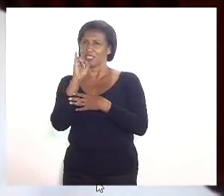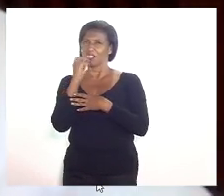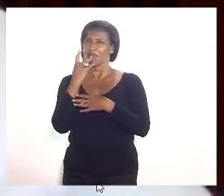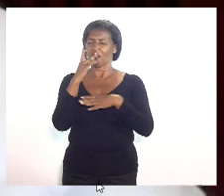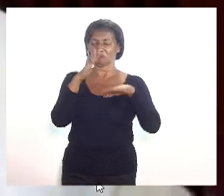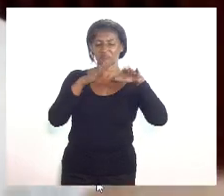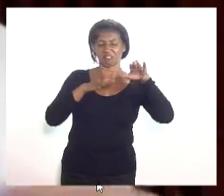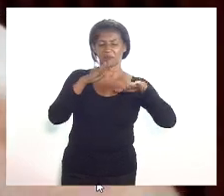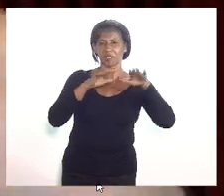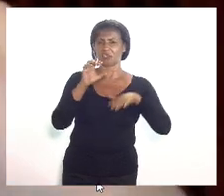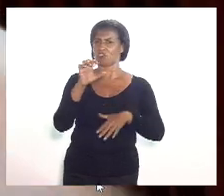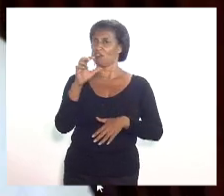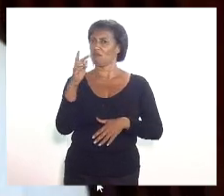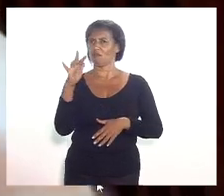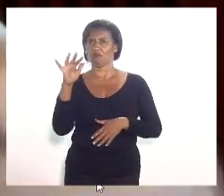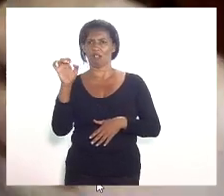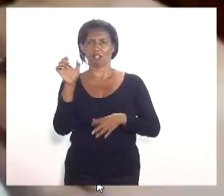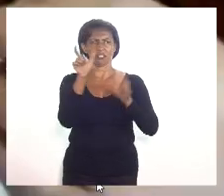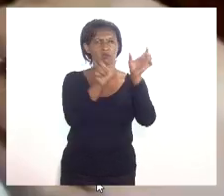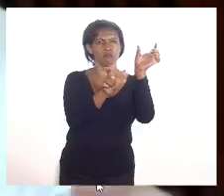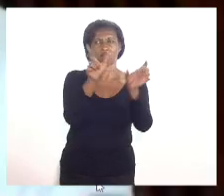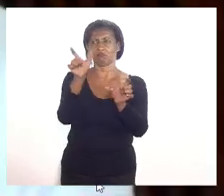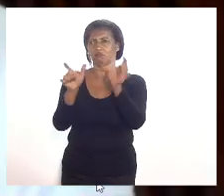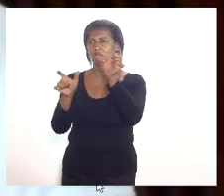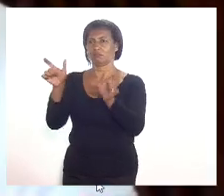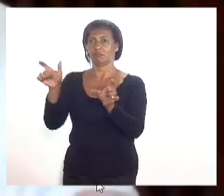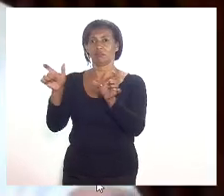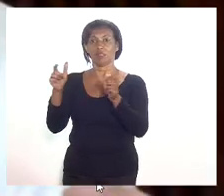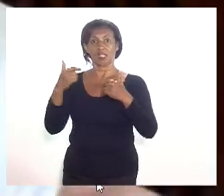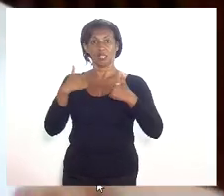independentemente de classe, eu estou dizendo à defensoria